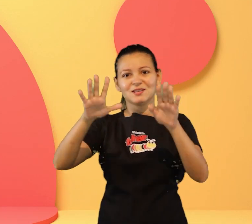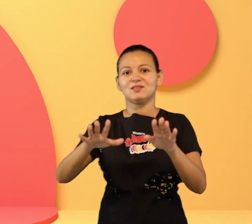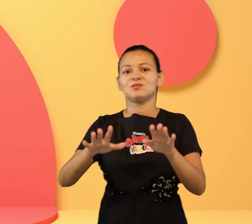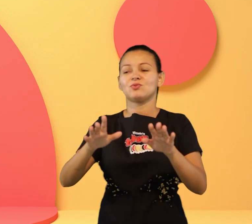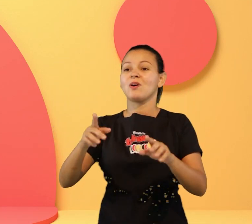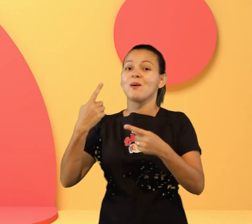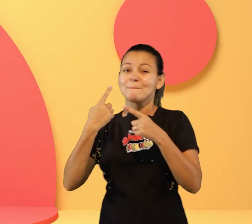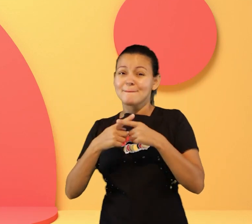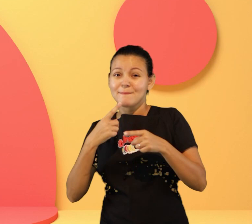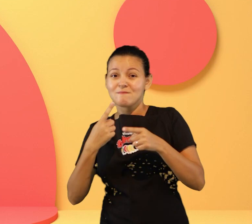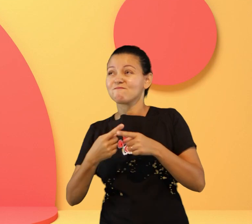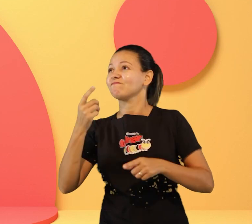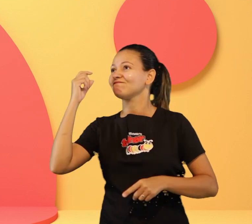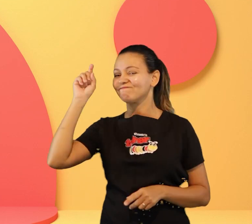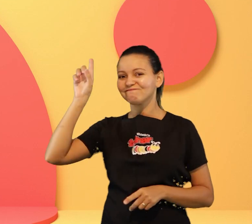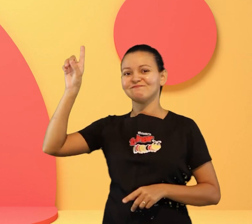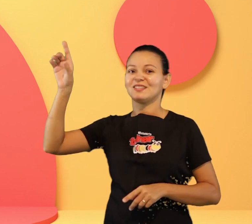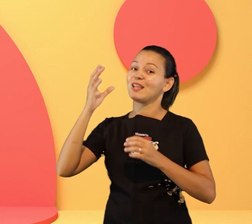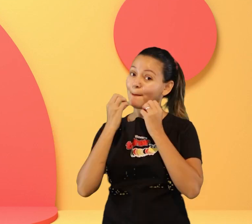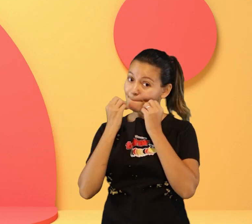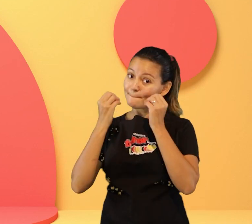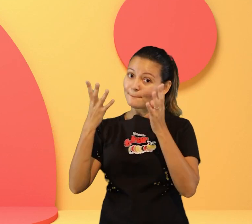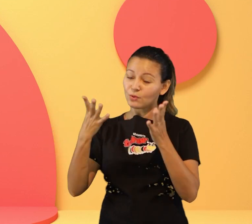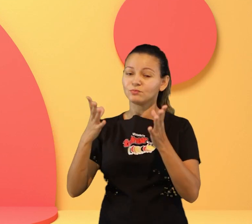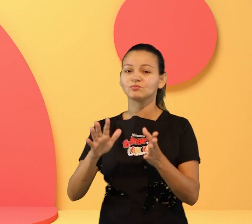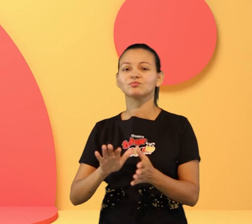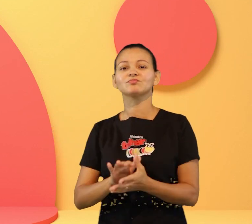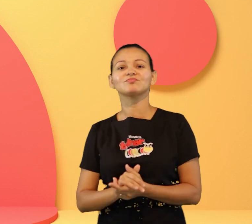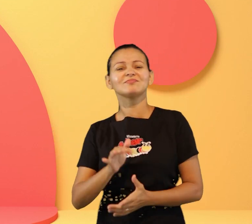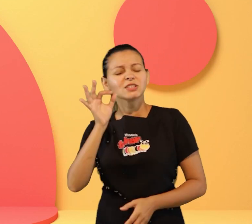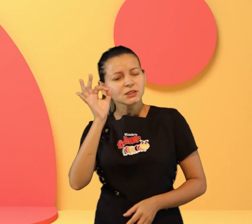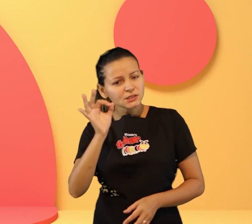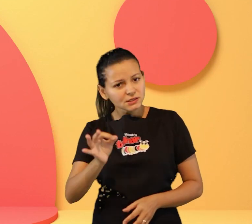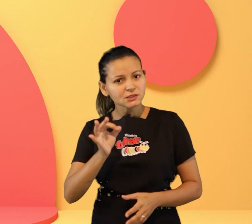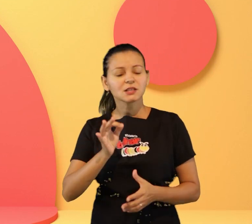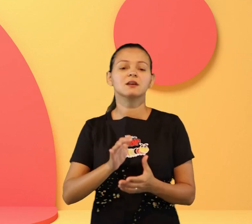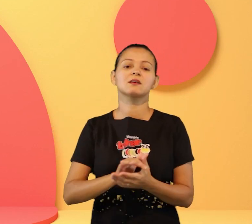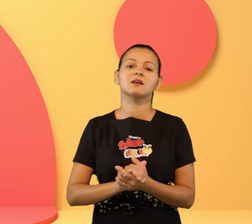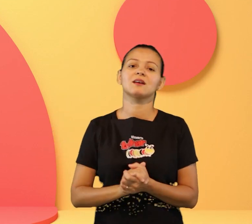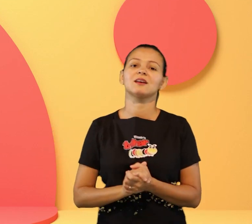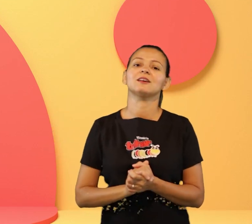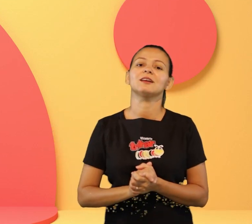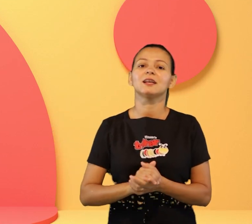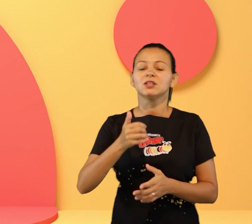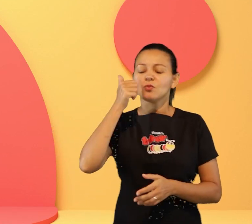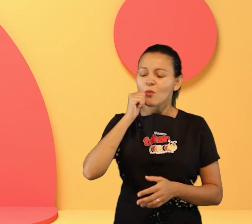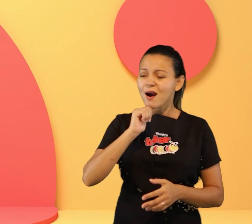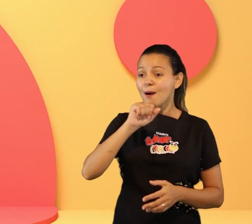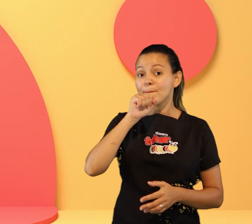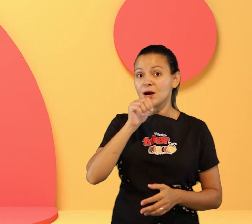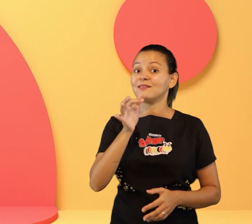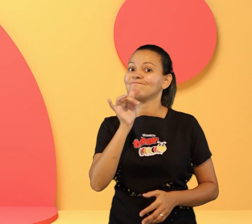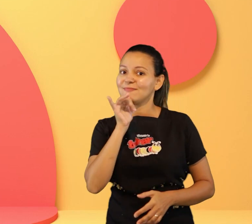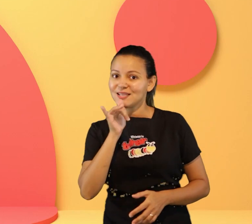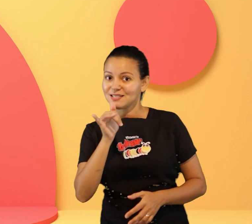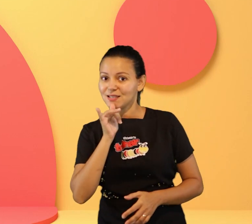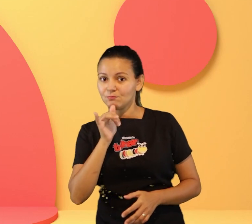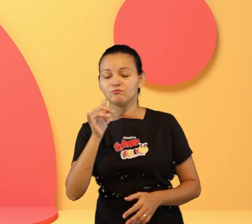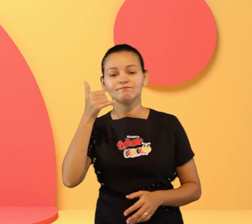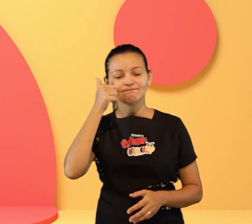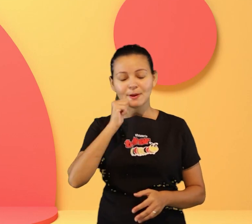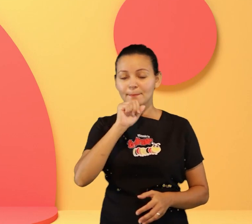coisas não é desse jeito não porque a gente acha que lembra? a mãe ela tem a obrigação de servir o